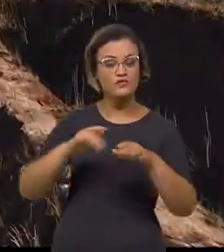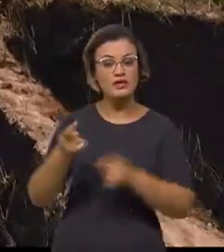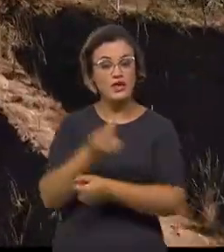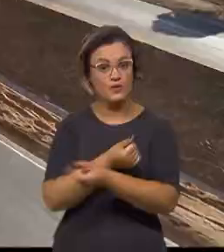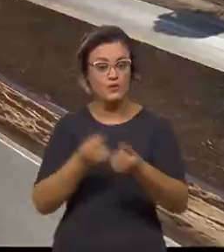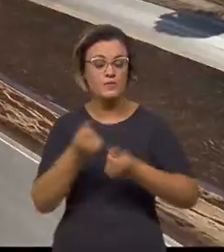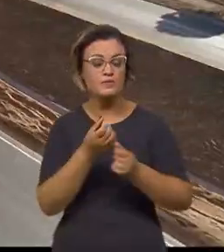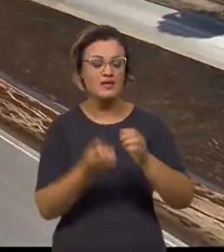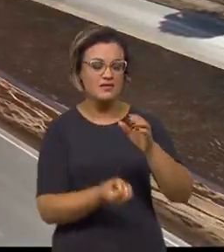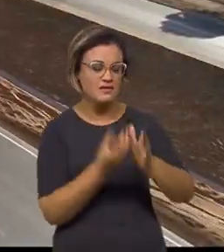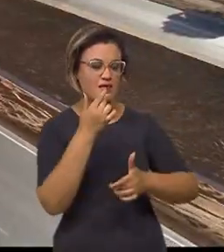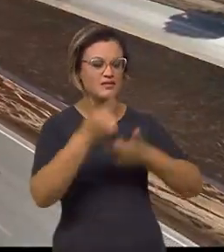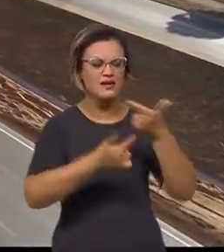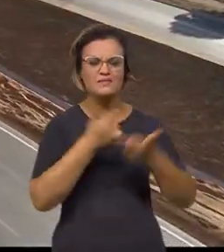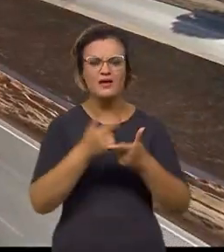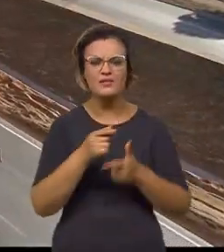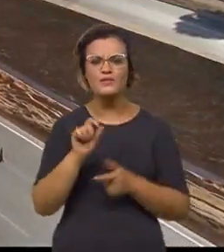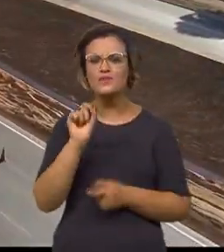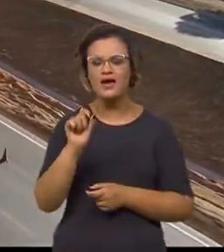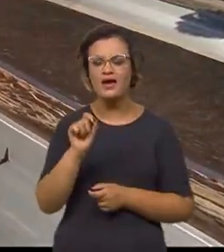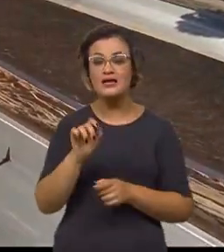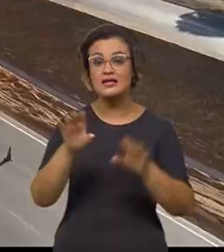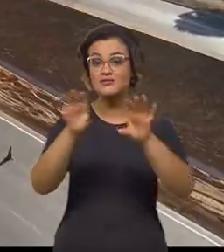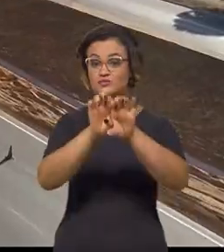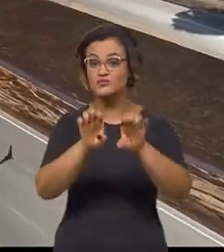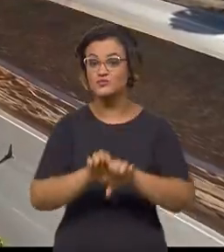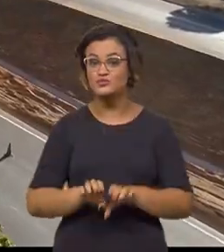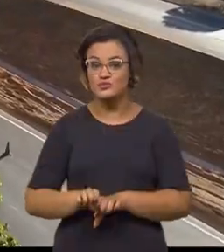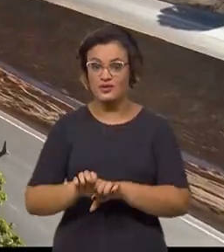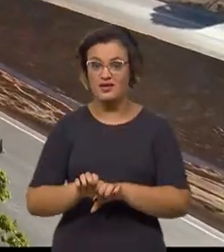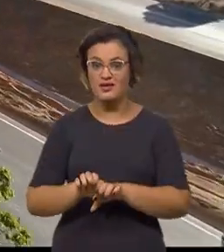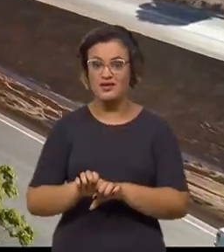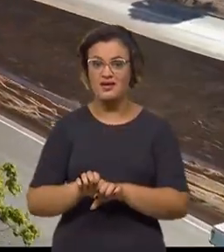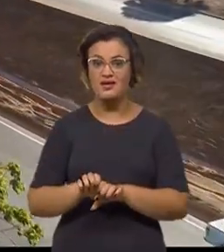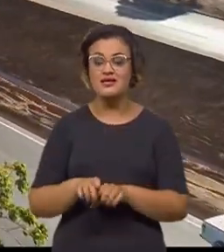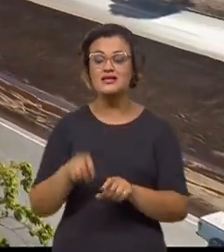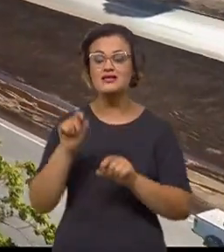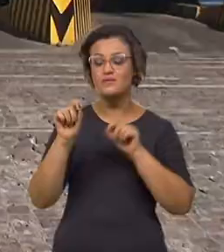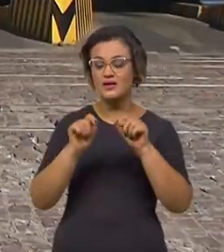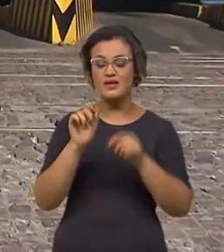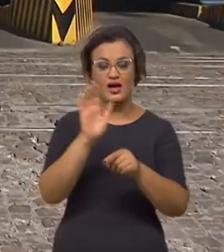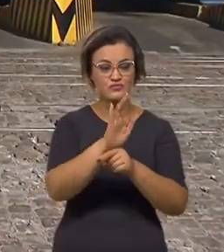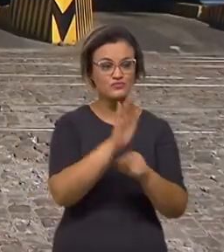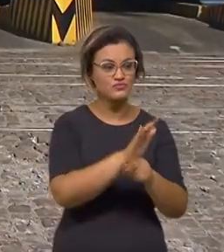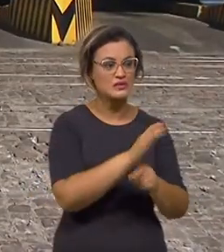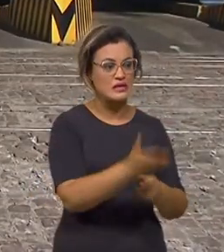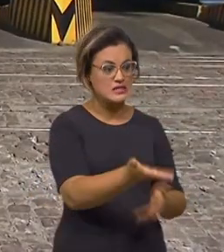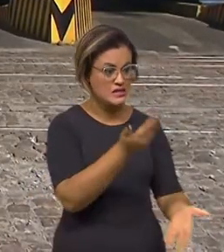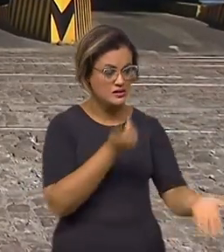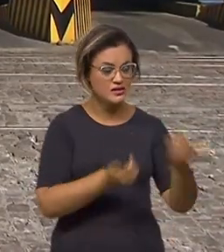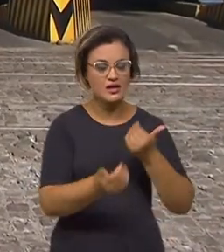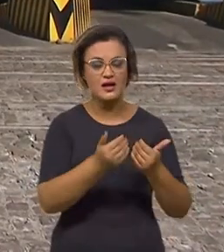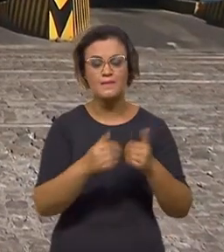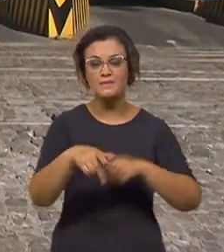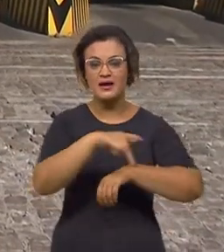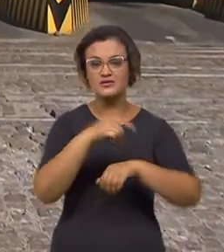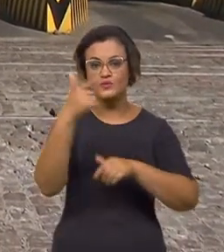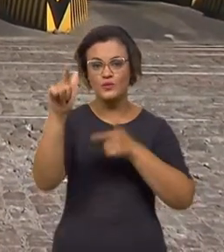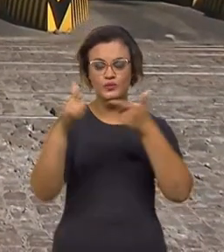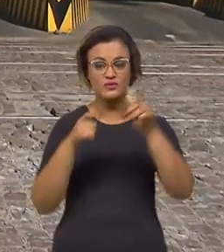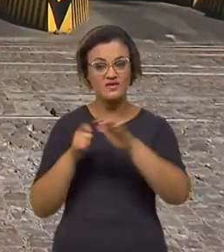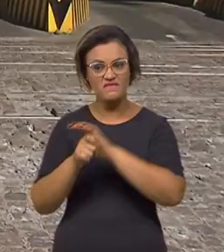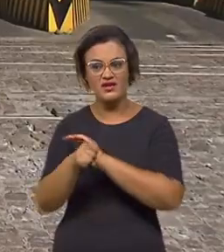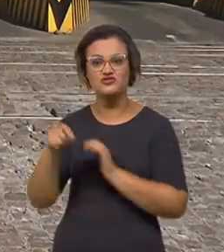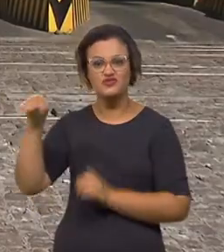empregos. Estamos falando da infraestrutura, que também é responsável por atrair investimentos do exterior. E